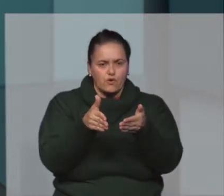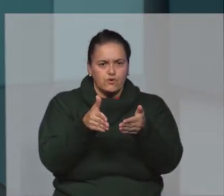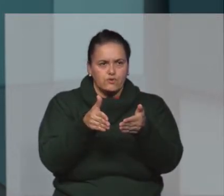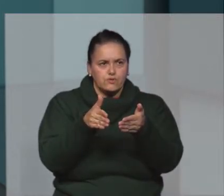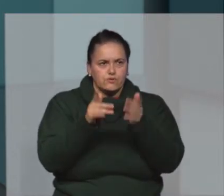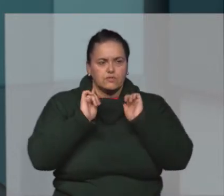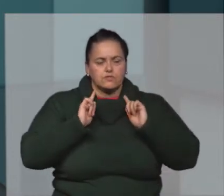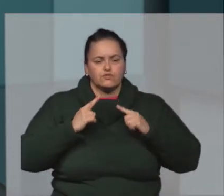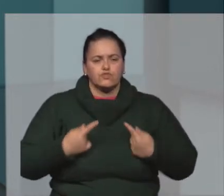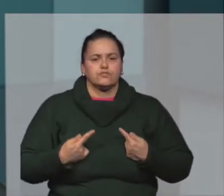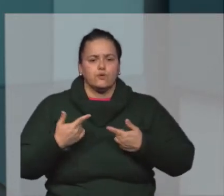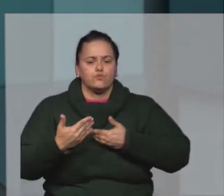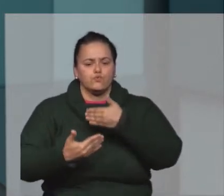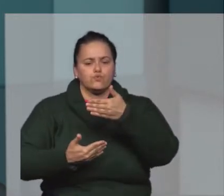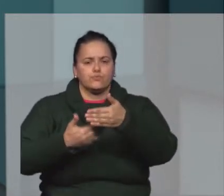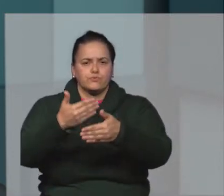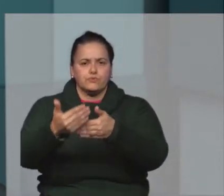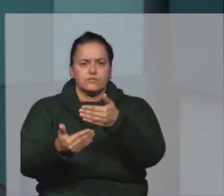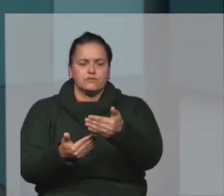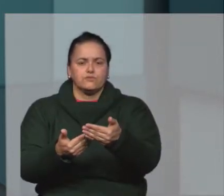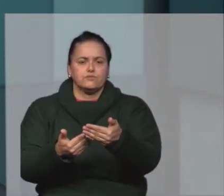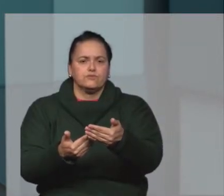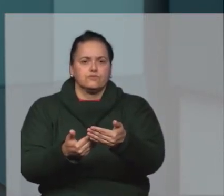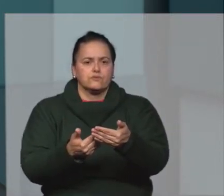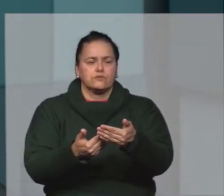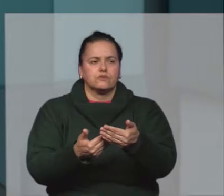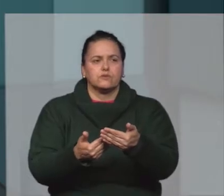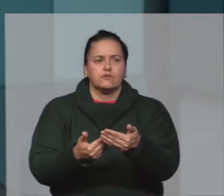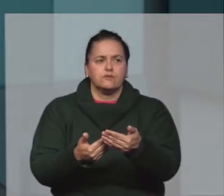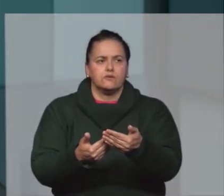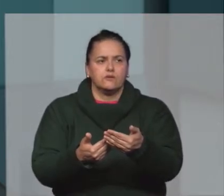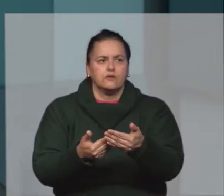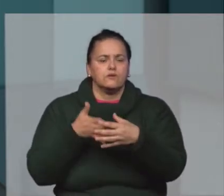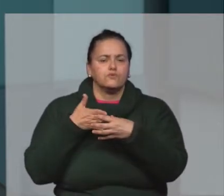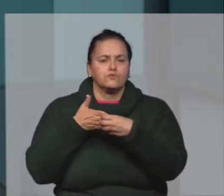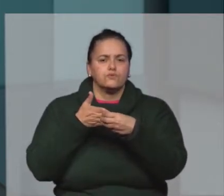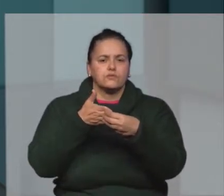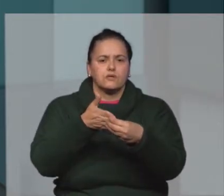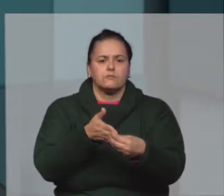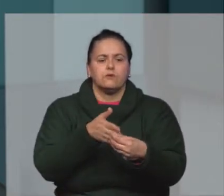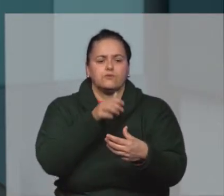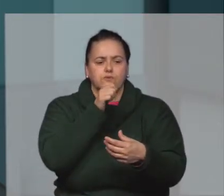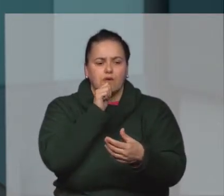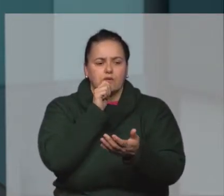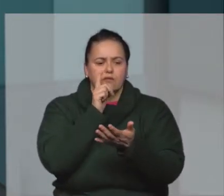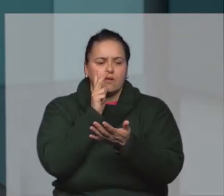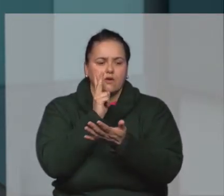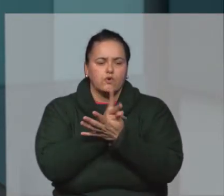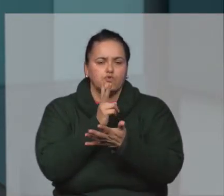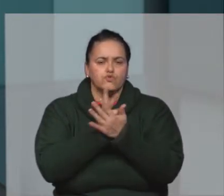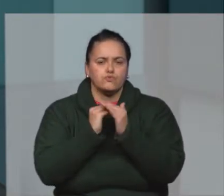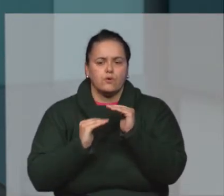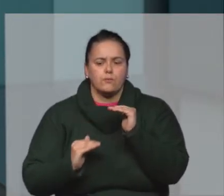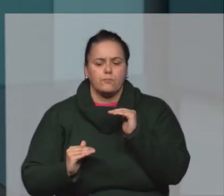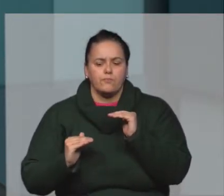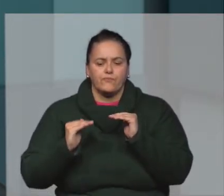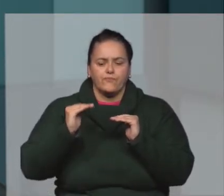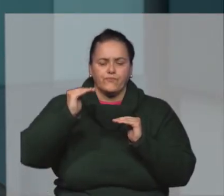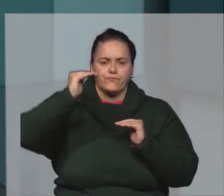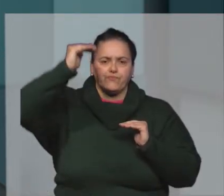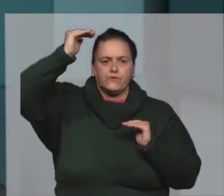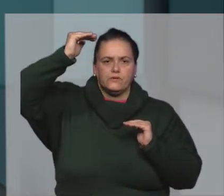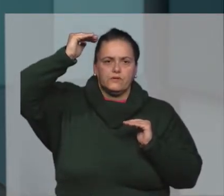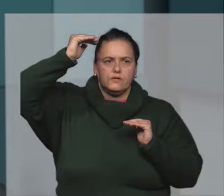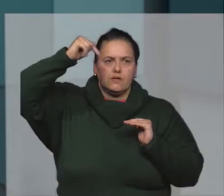principalmente nessa gestão desses processos todos das indústrias químicas, petroquímicas, um segmento que ainda continua num crescente